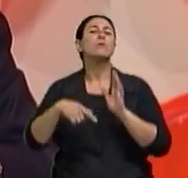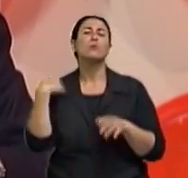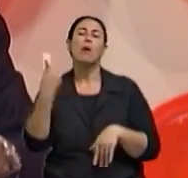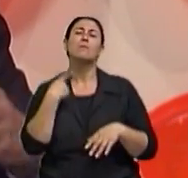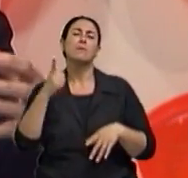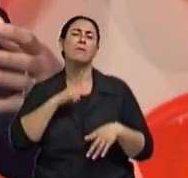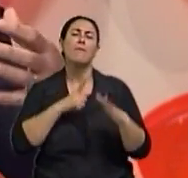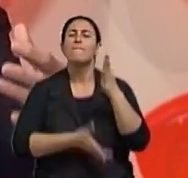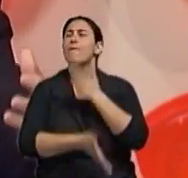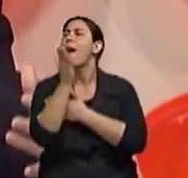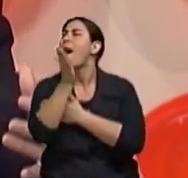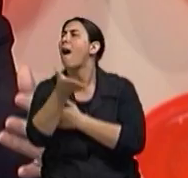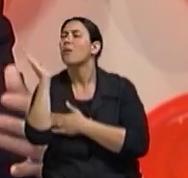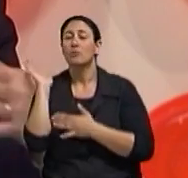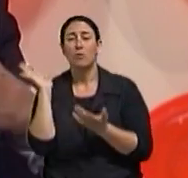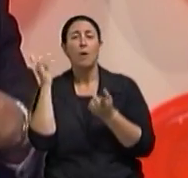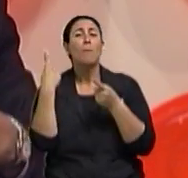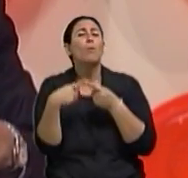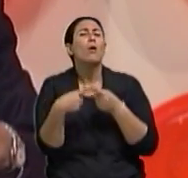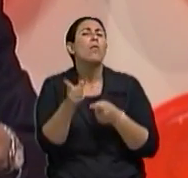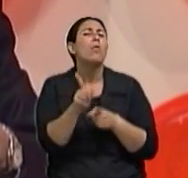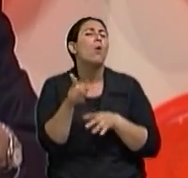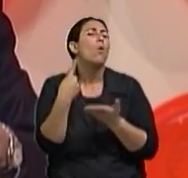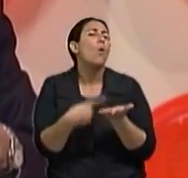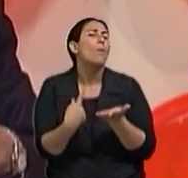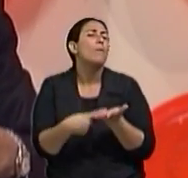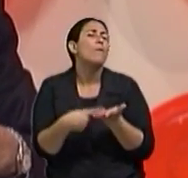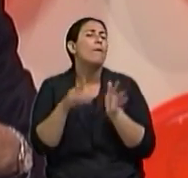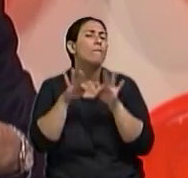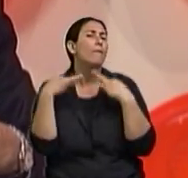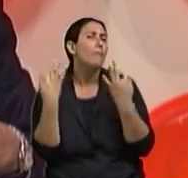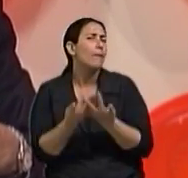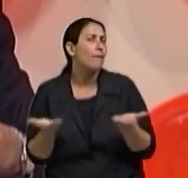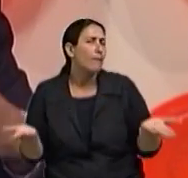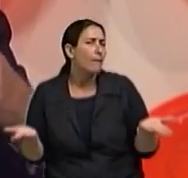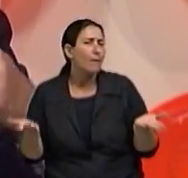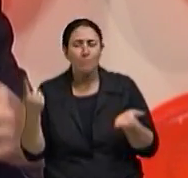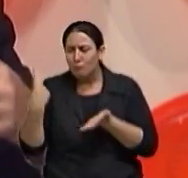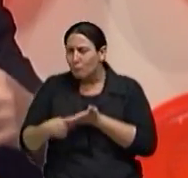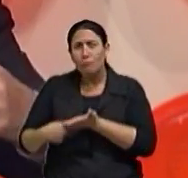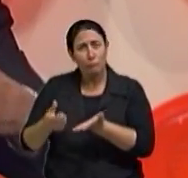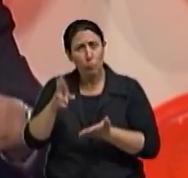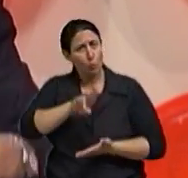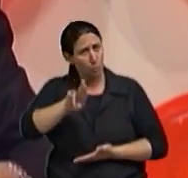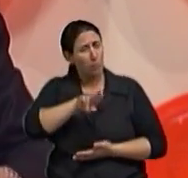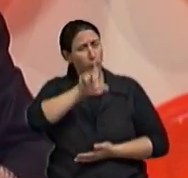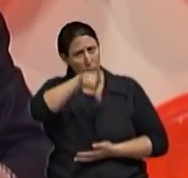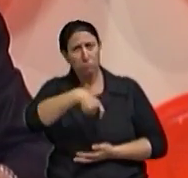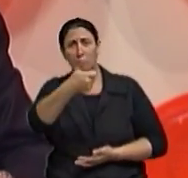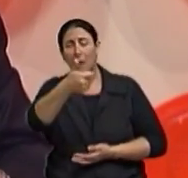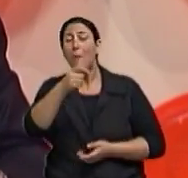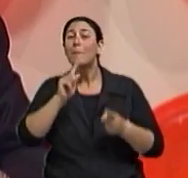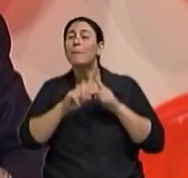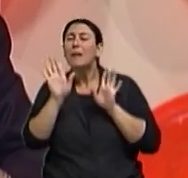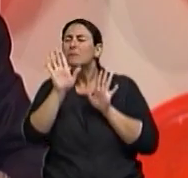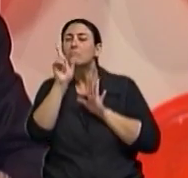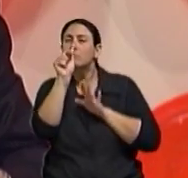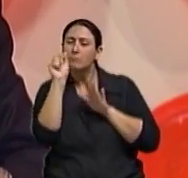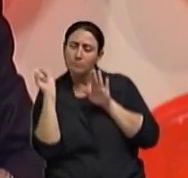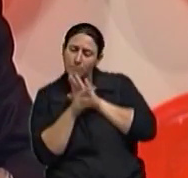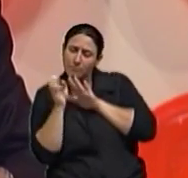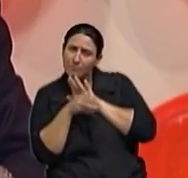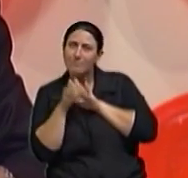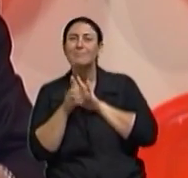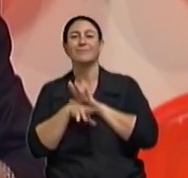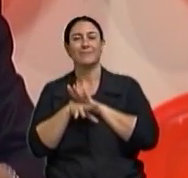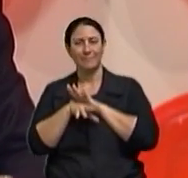para fazer. Por não combinar com a família uma determinada viagem e não usar o cartão de crédito e fazer poupança até chegar nessa viagem? Isso é planejamento?